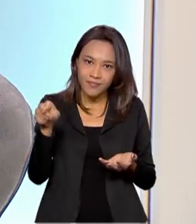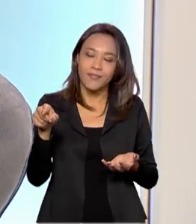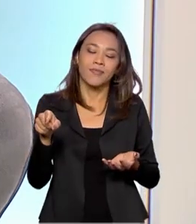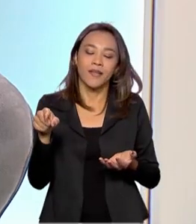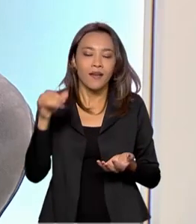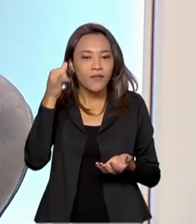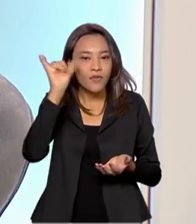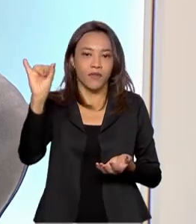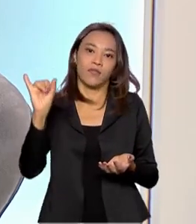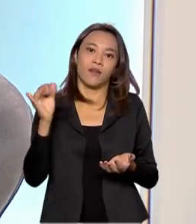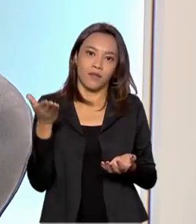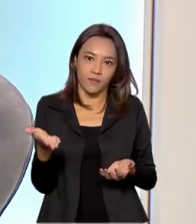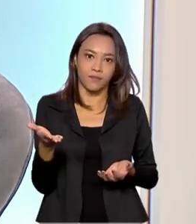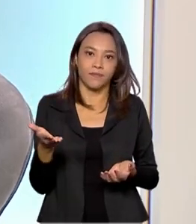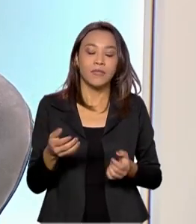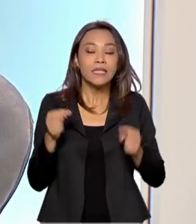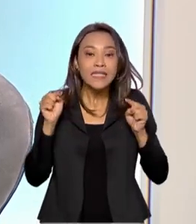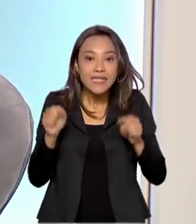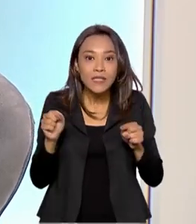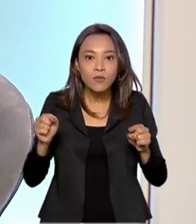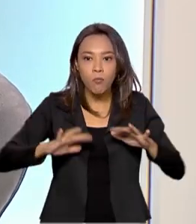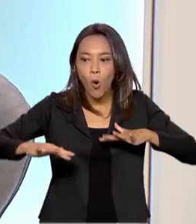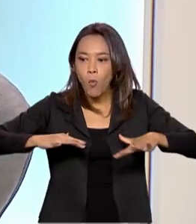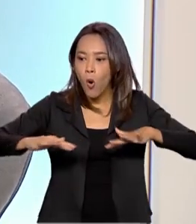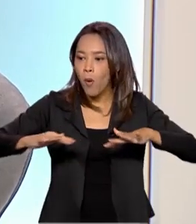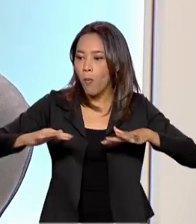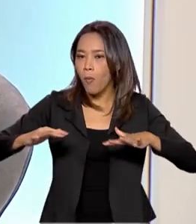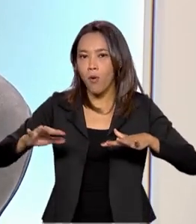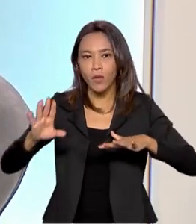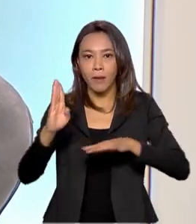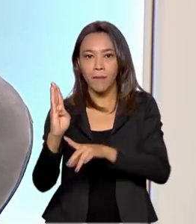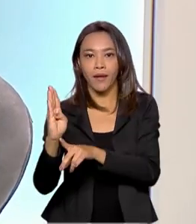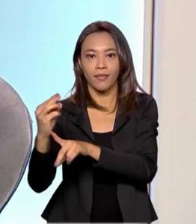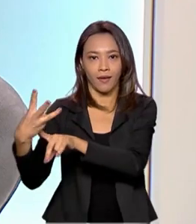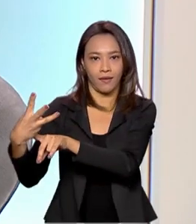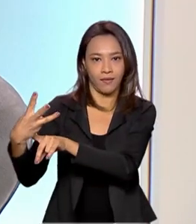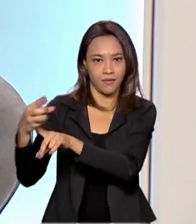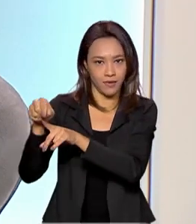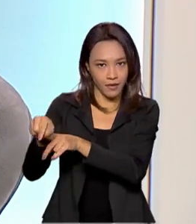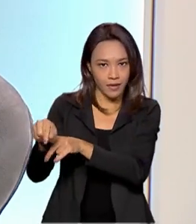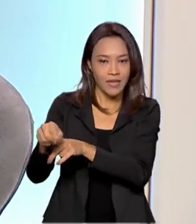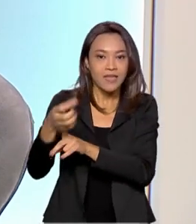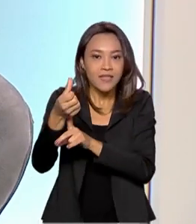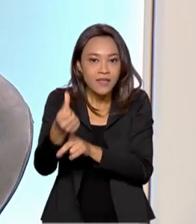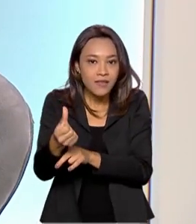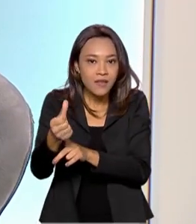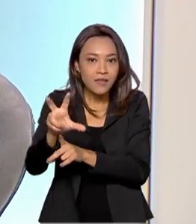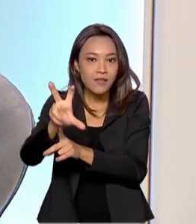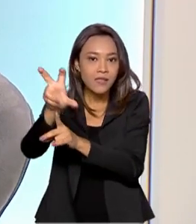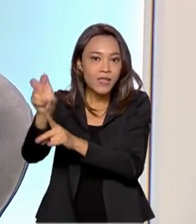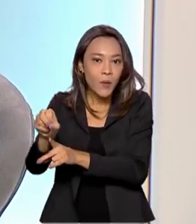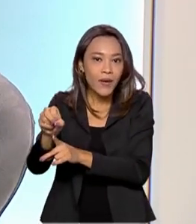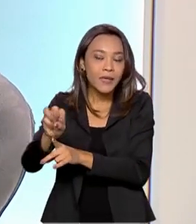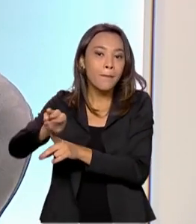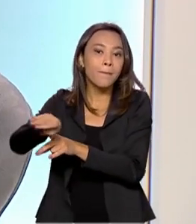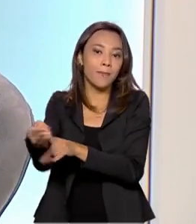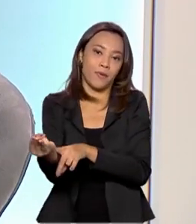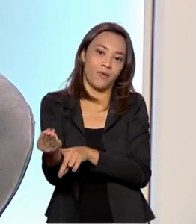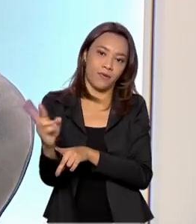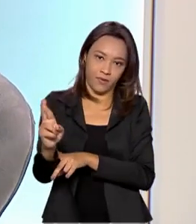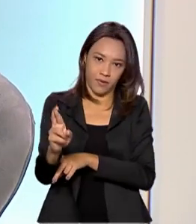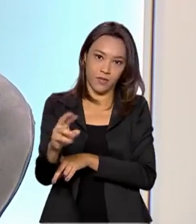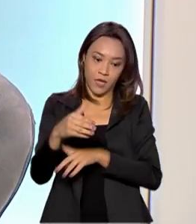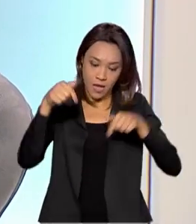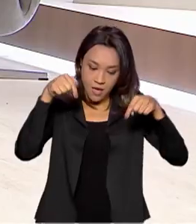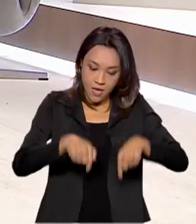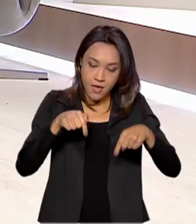evitadas na atmosfera. Isso movimentou na B3 cerca de 650 milhões de reais. Esse ano, a